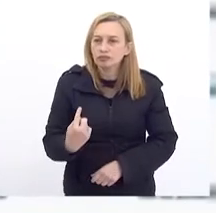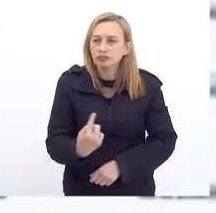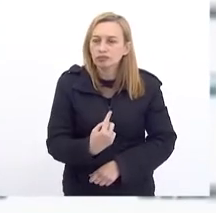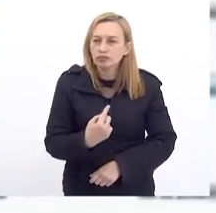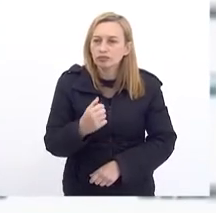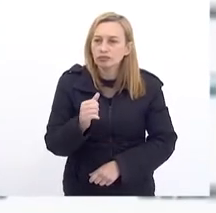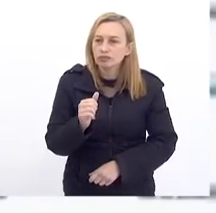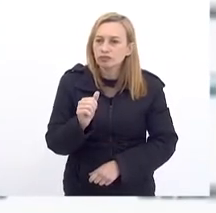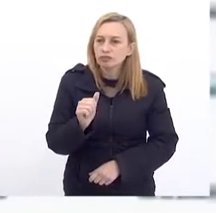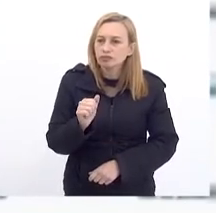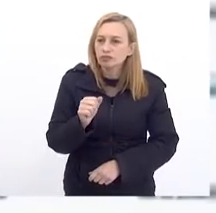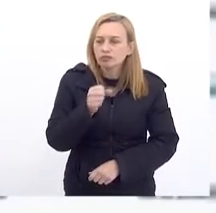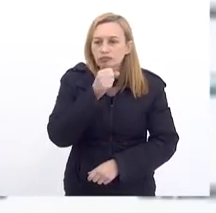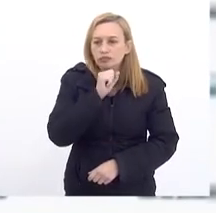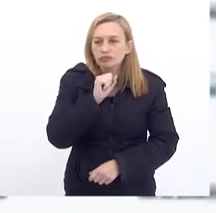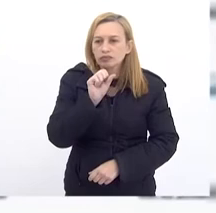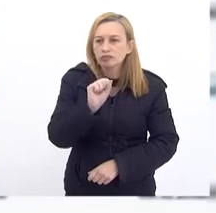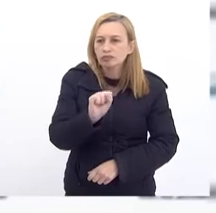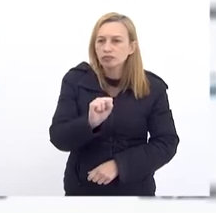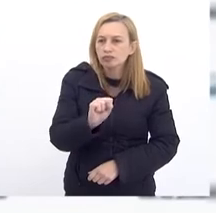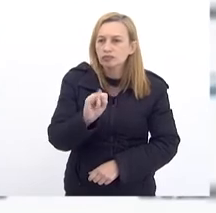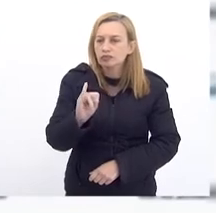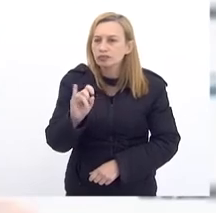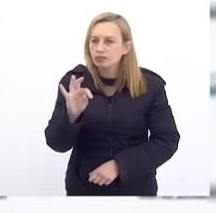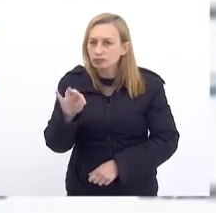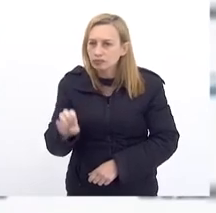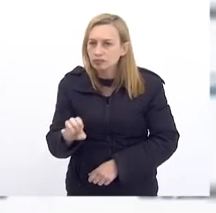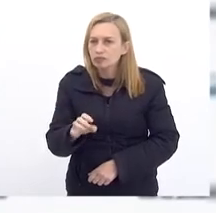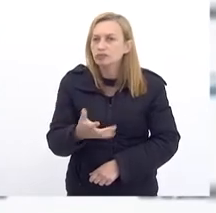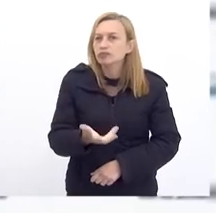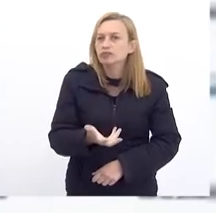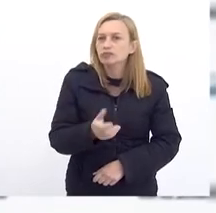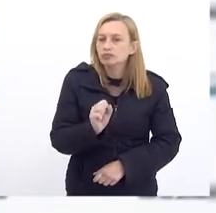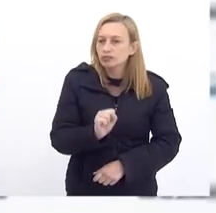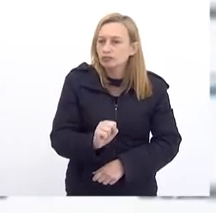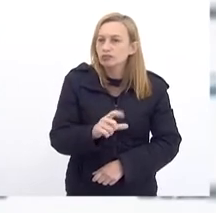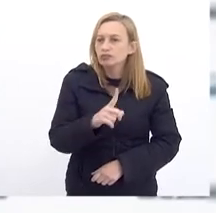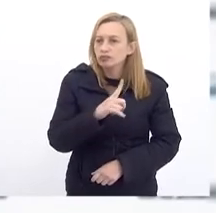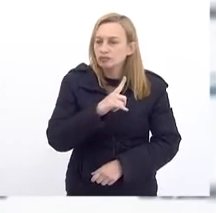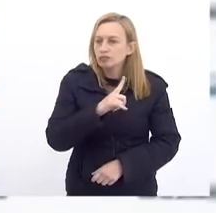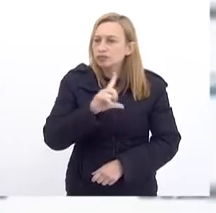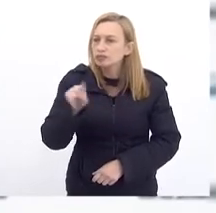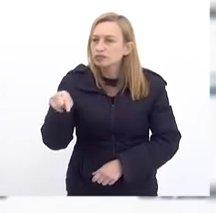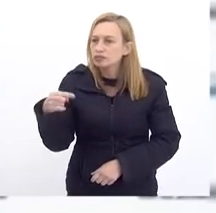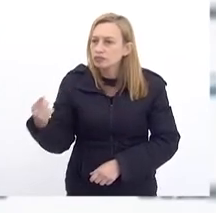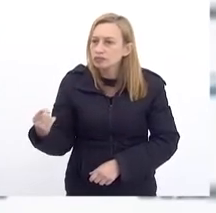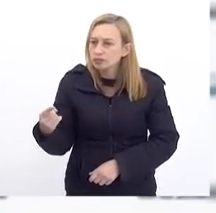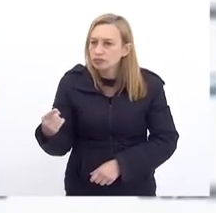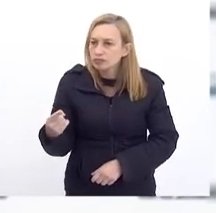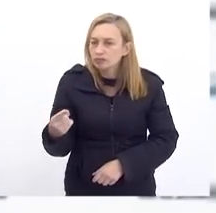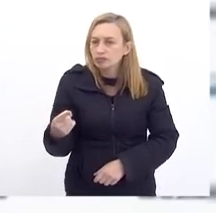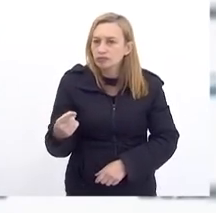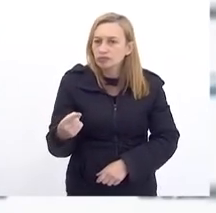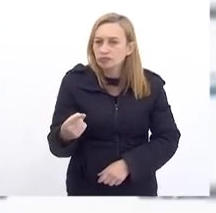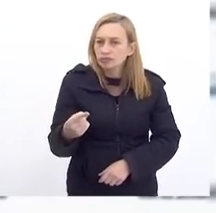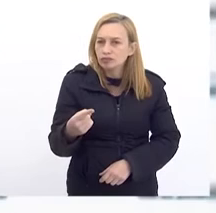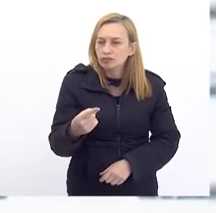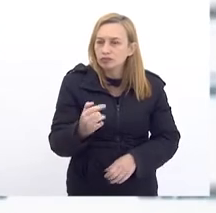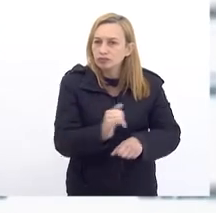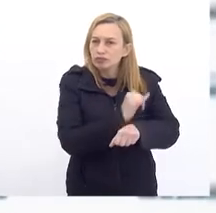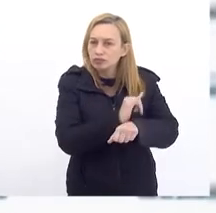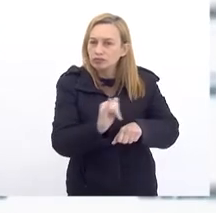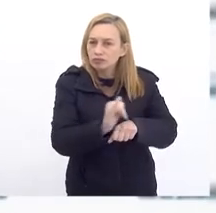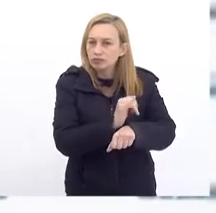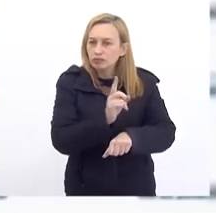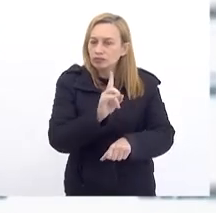CID Que a gente Pudesse ter Outros Parâmetros Que não Só o